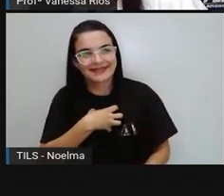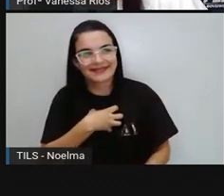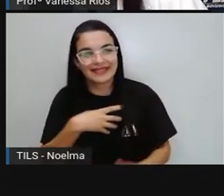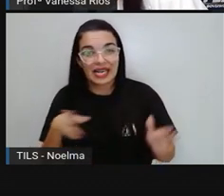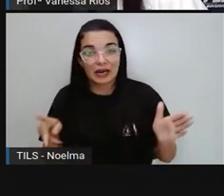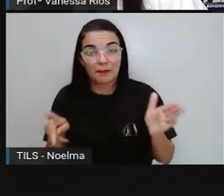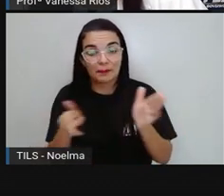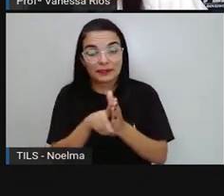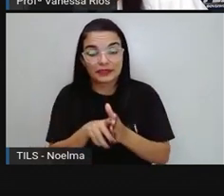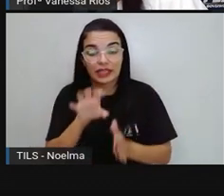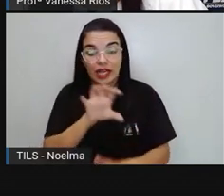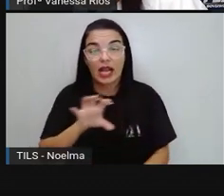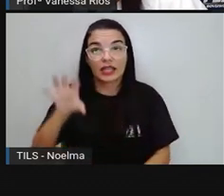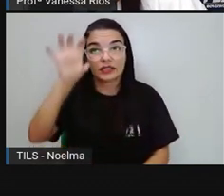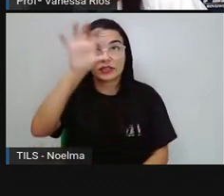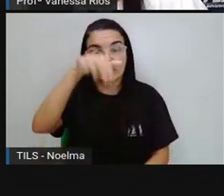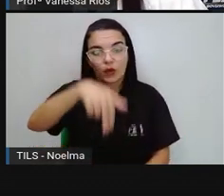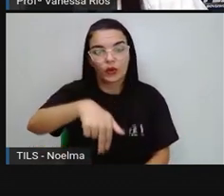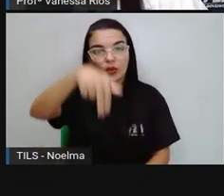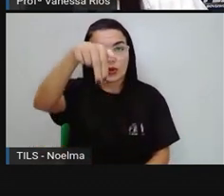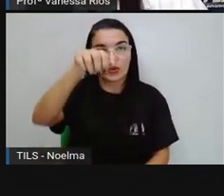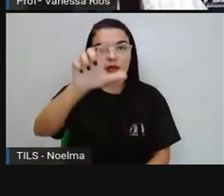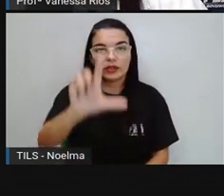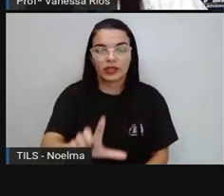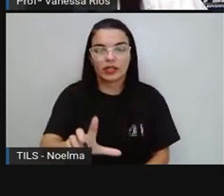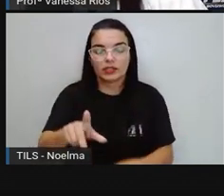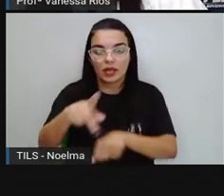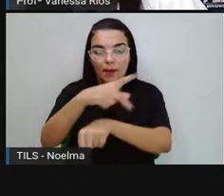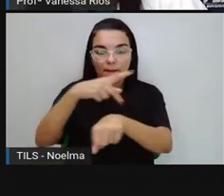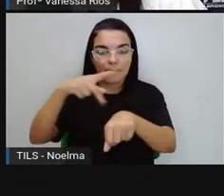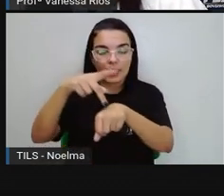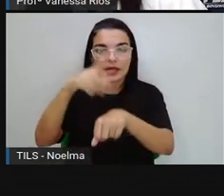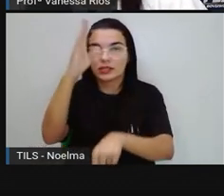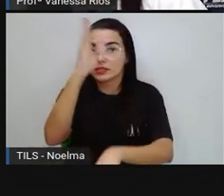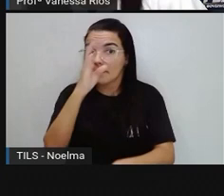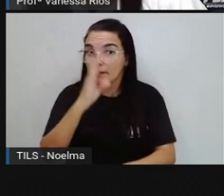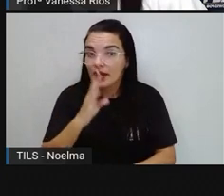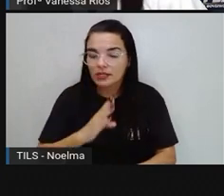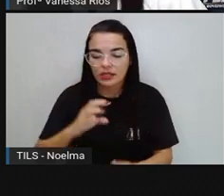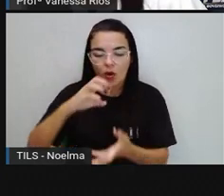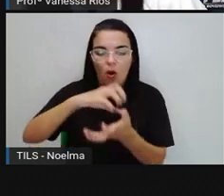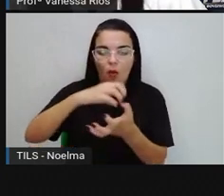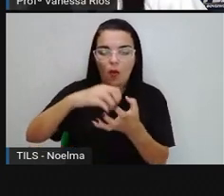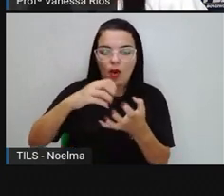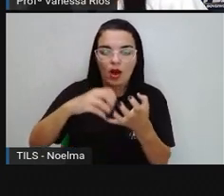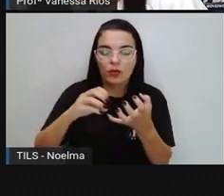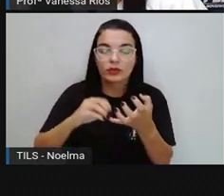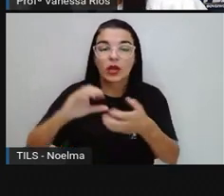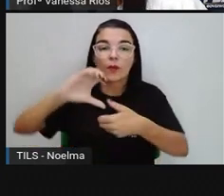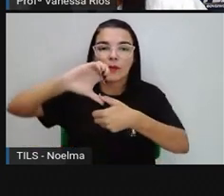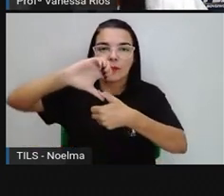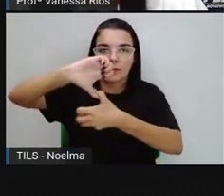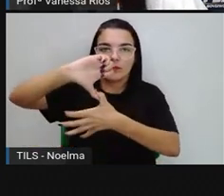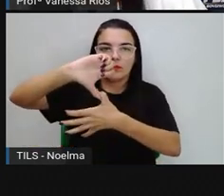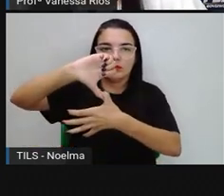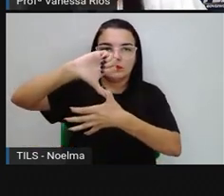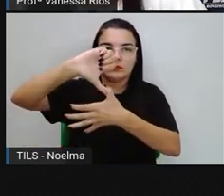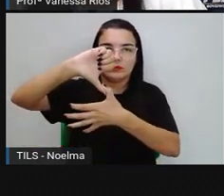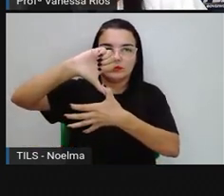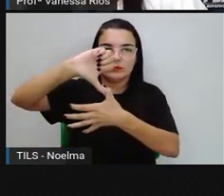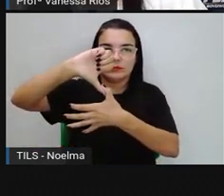pertencente aí à região nordeste e ao país Brasil, ao continente da América do Sul.